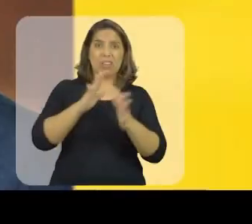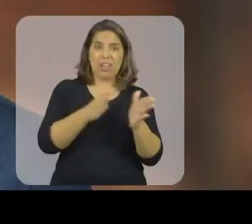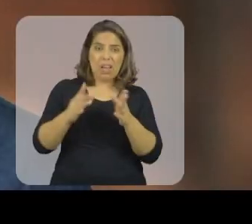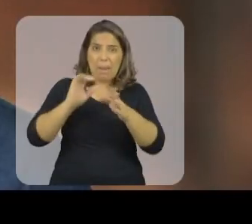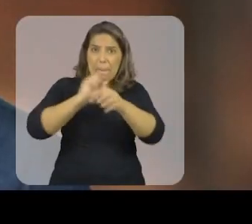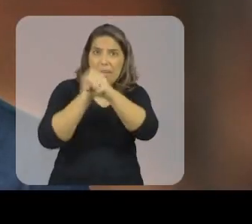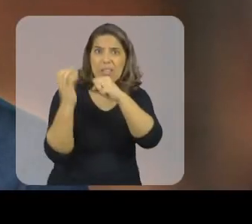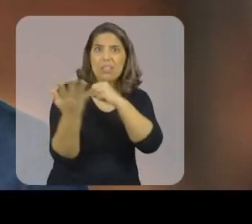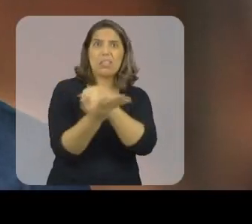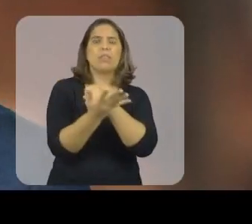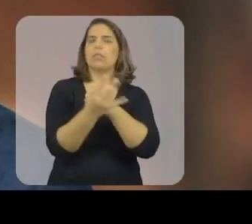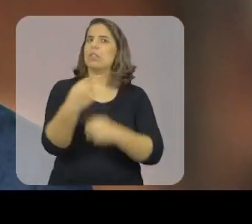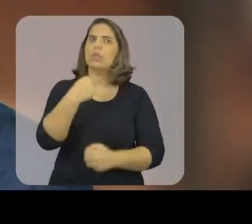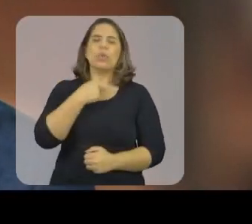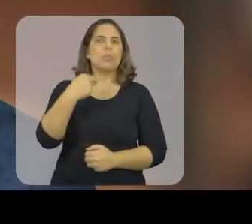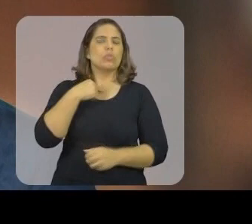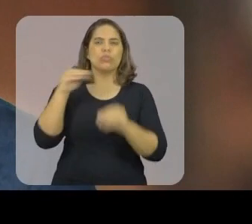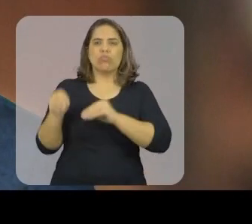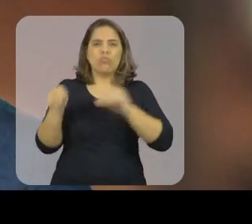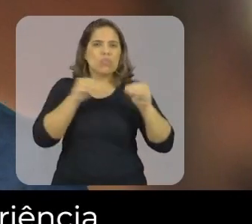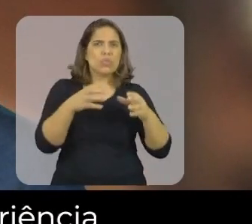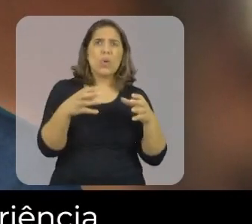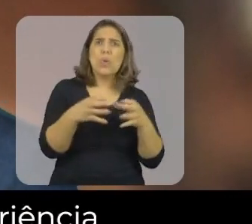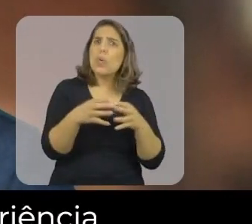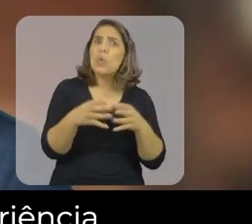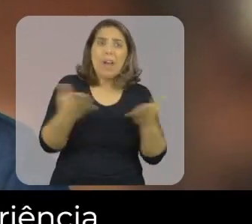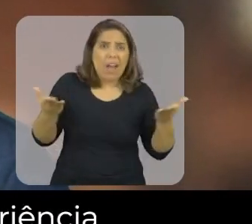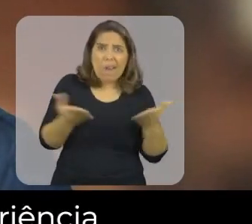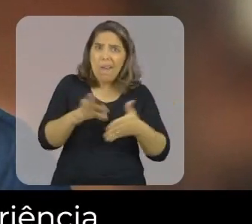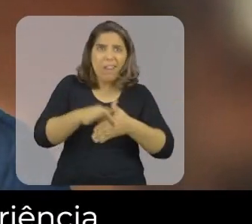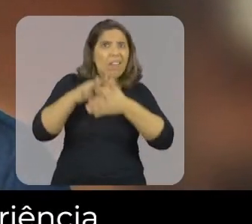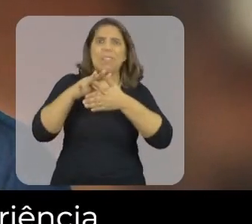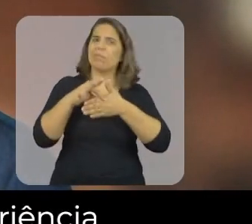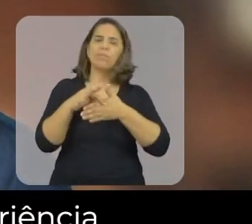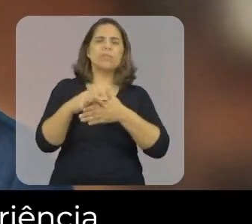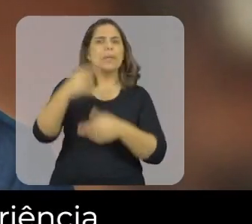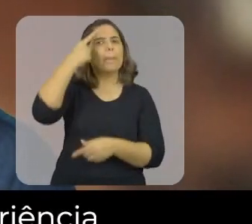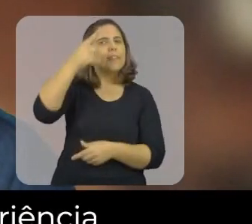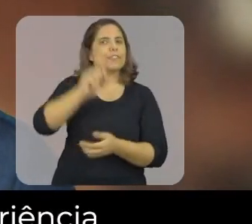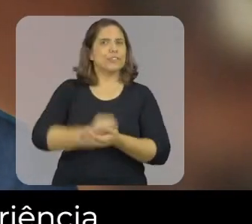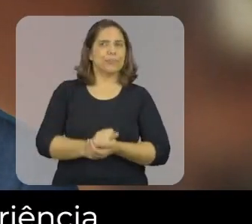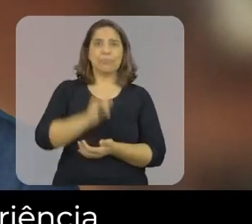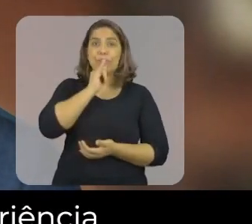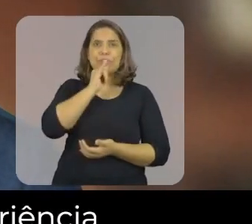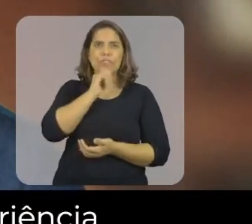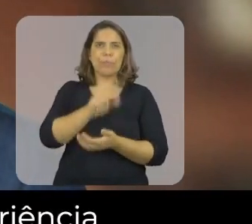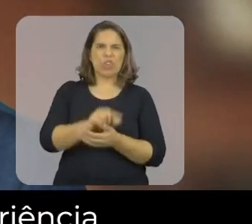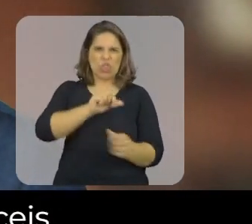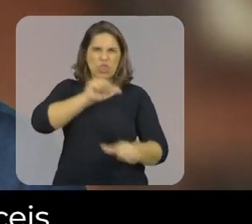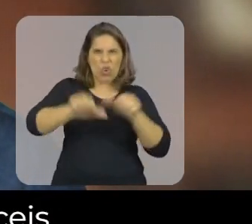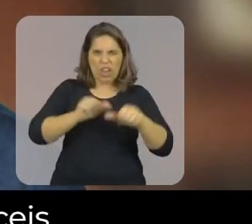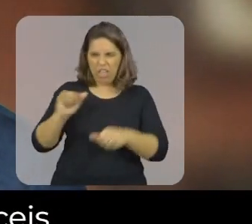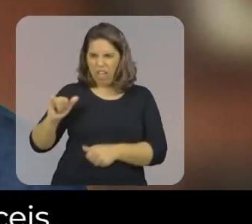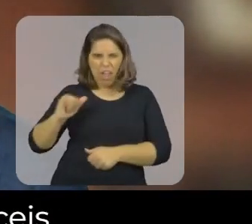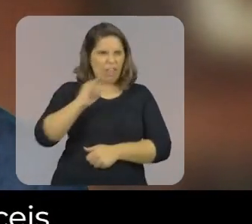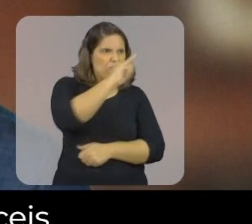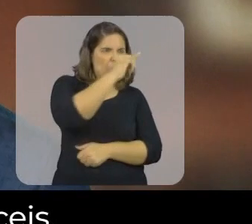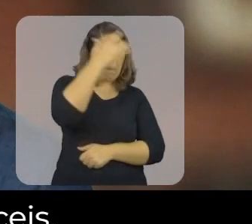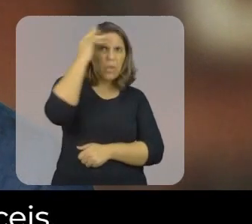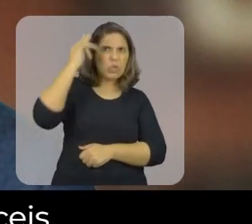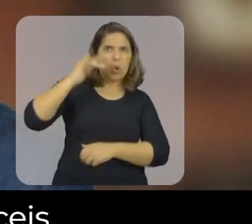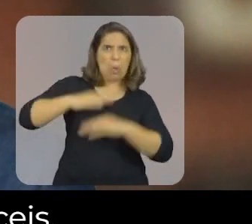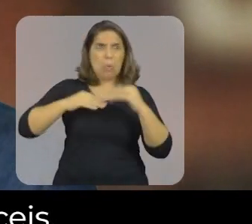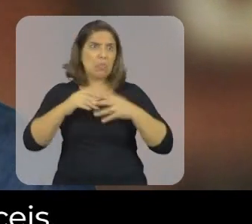Eu já comandei em uma missão de paz da ONU. E sei o quanto é importante ter um comandante com experiência para passar pelo